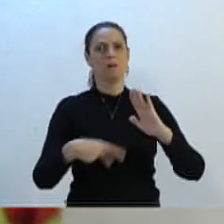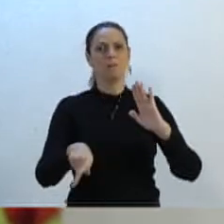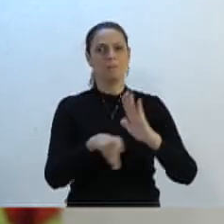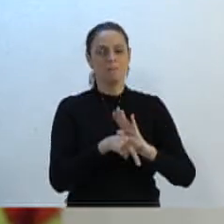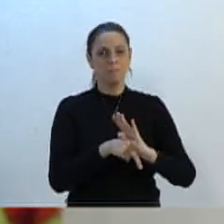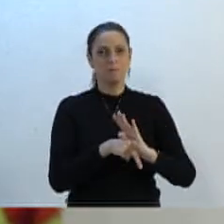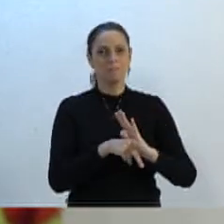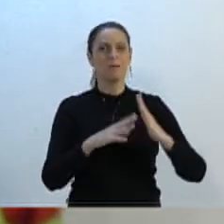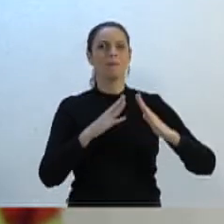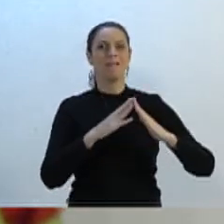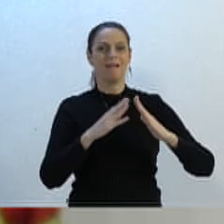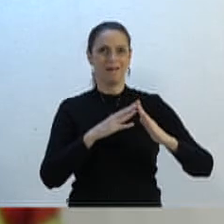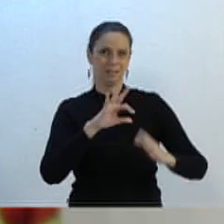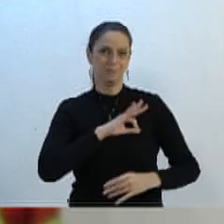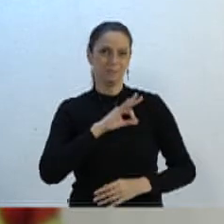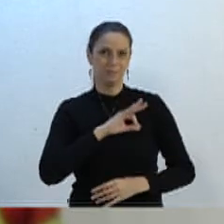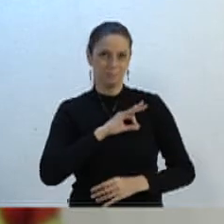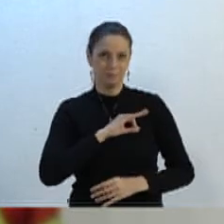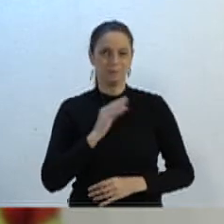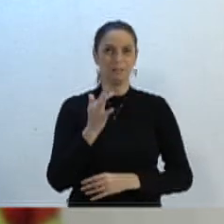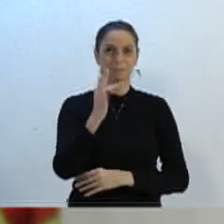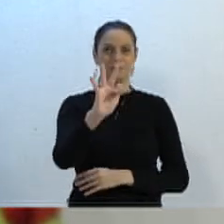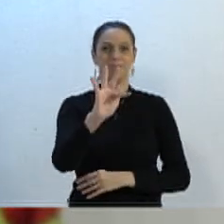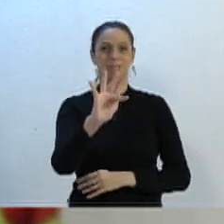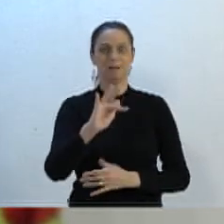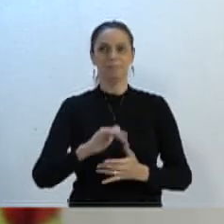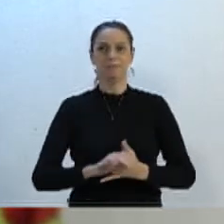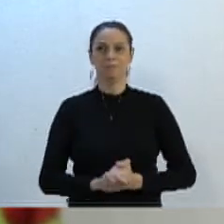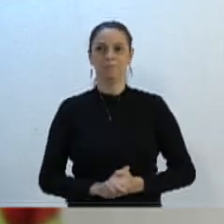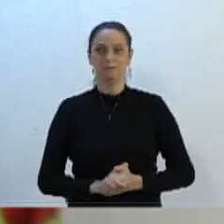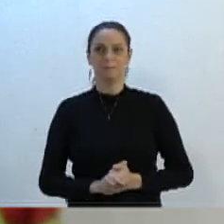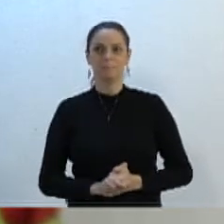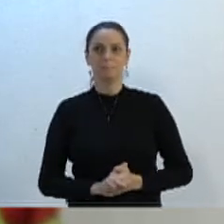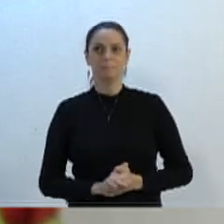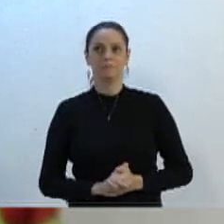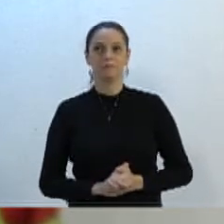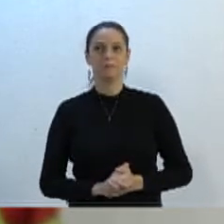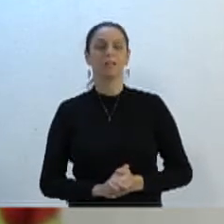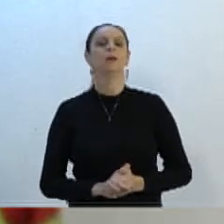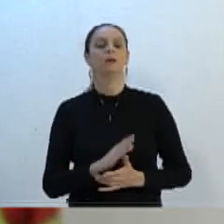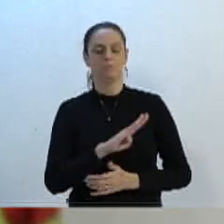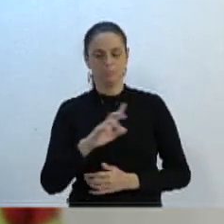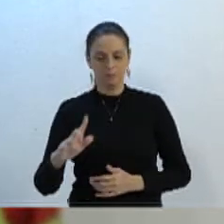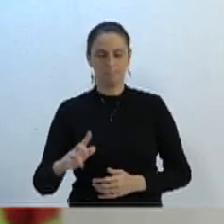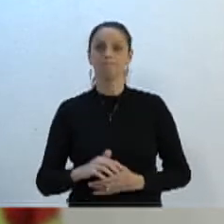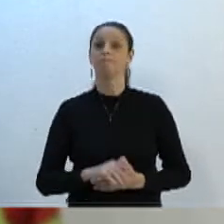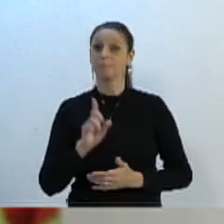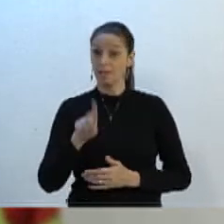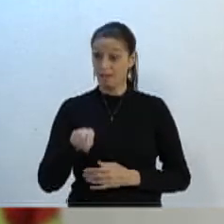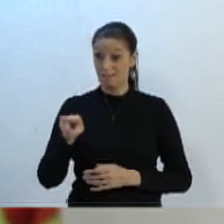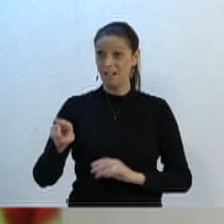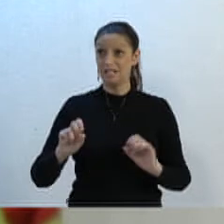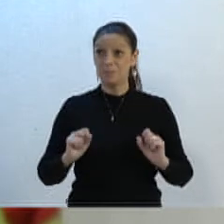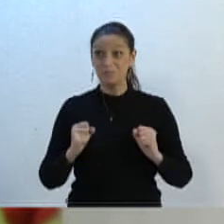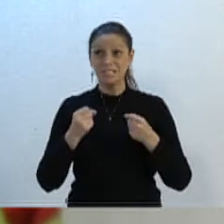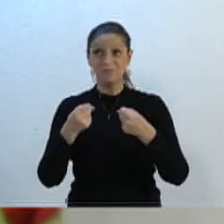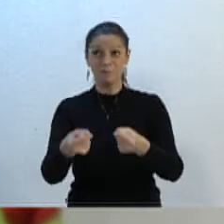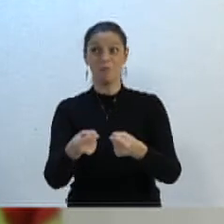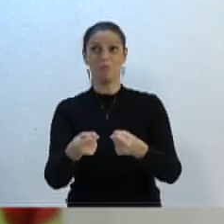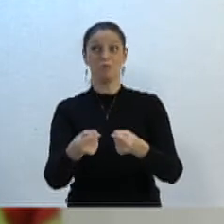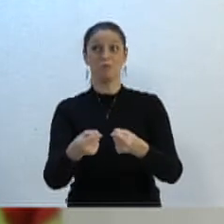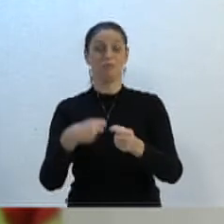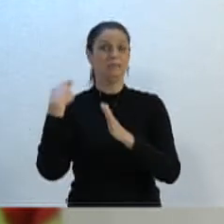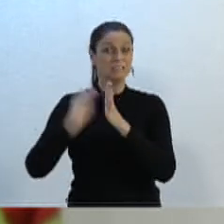representação da delegacia da Polícia Federal em Blumenau. São esforços que estão sendo feitos.